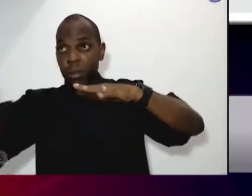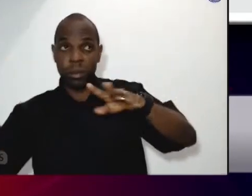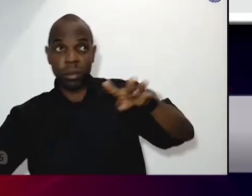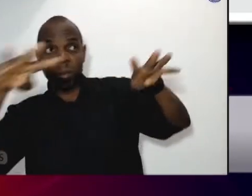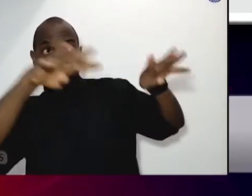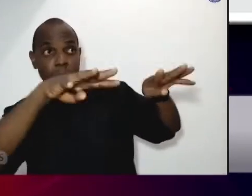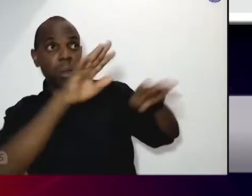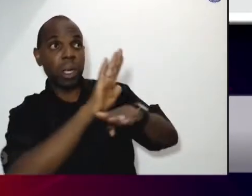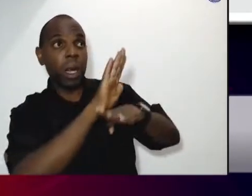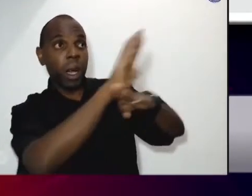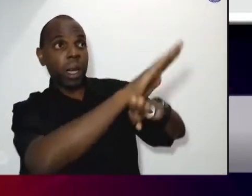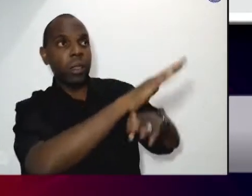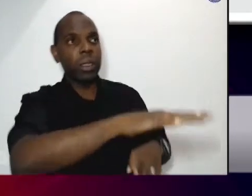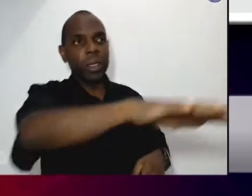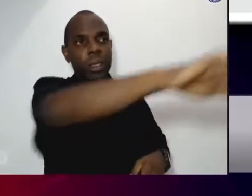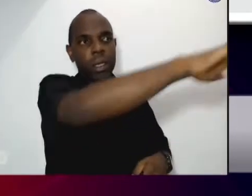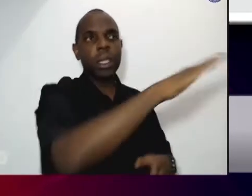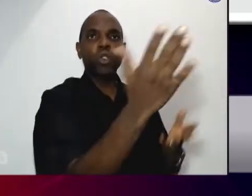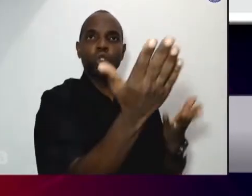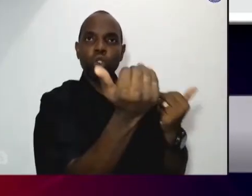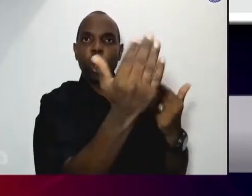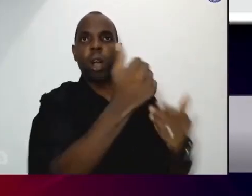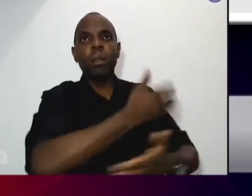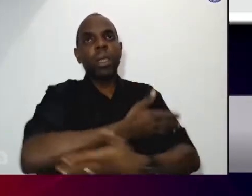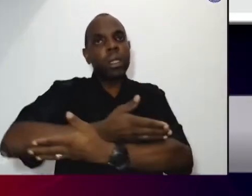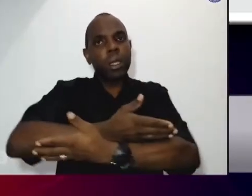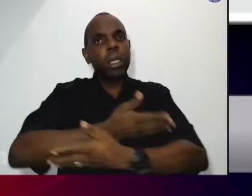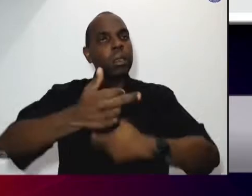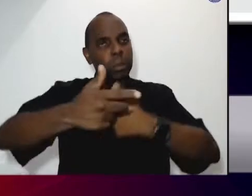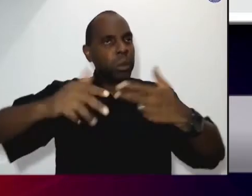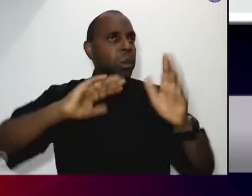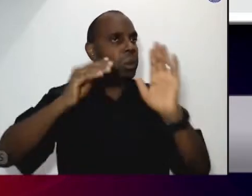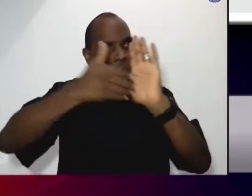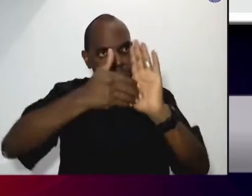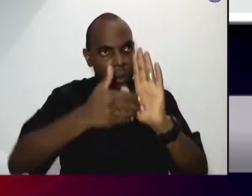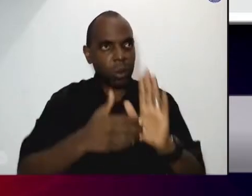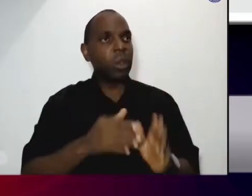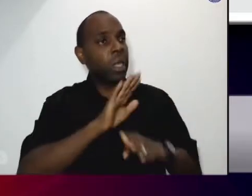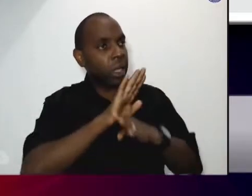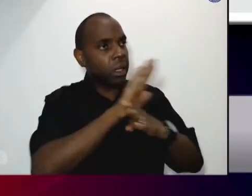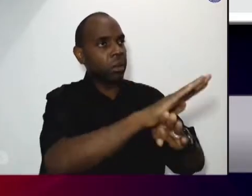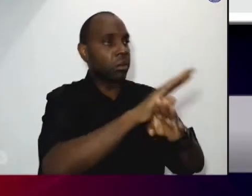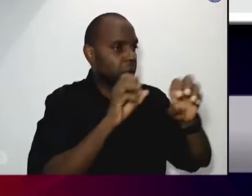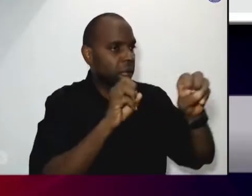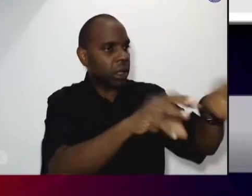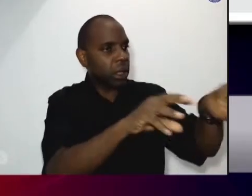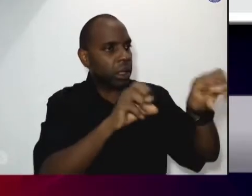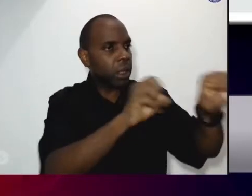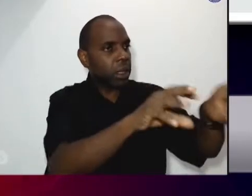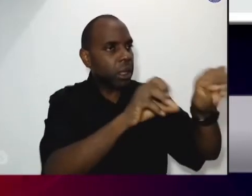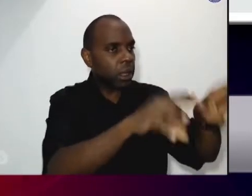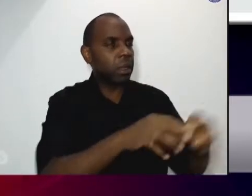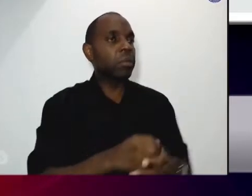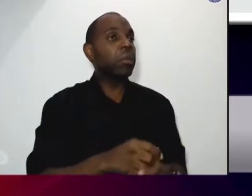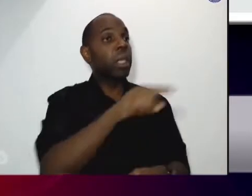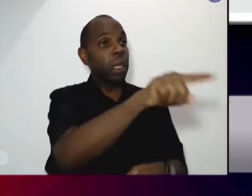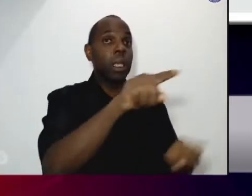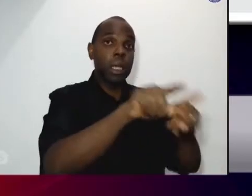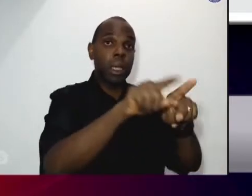dos assistidos transformar sua realidade pela educação e estruturação da família.